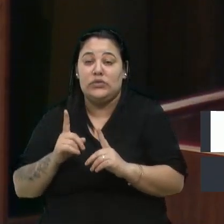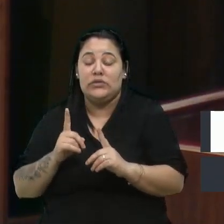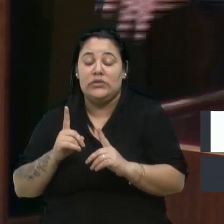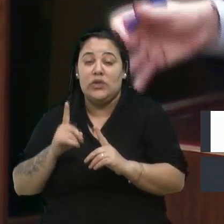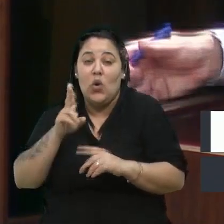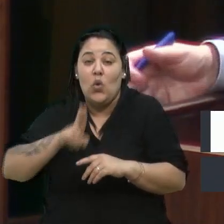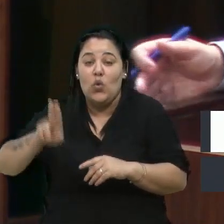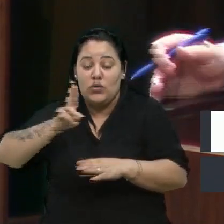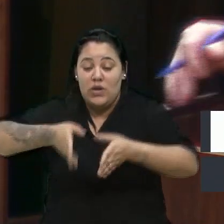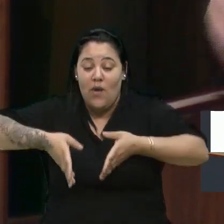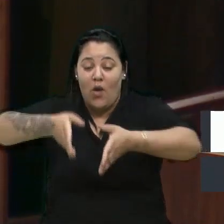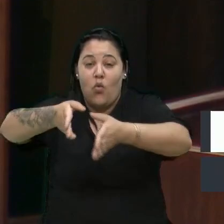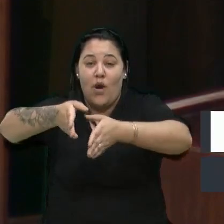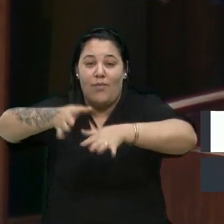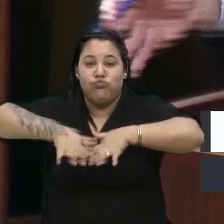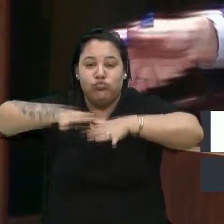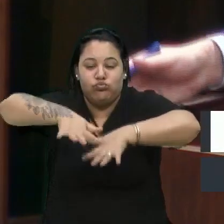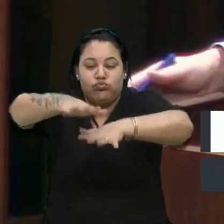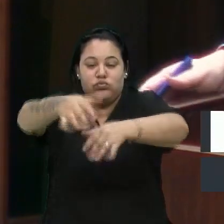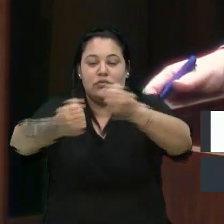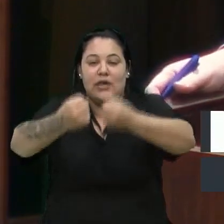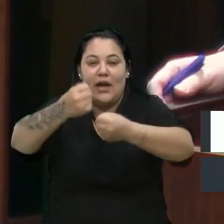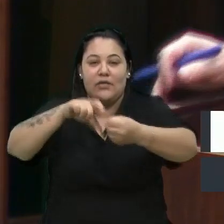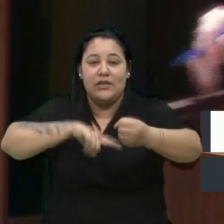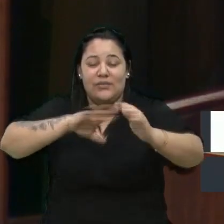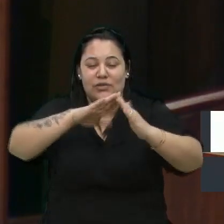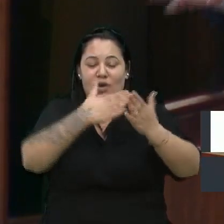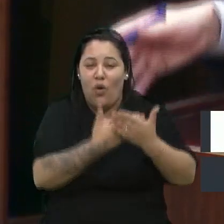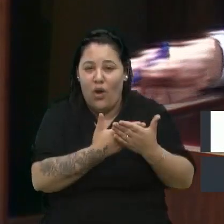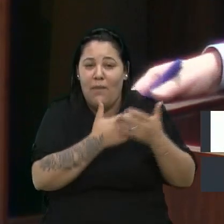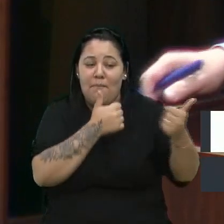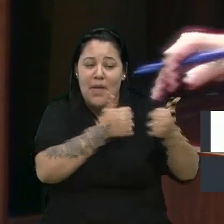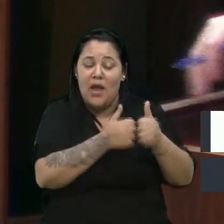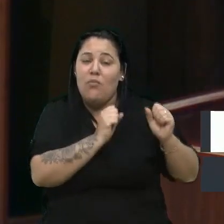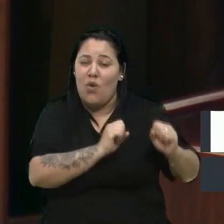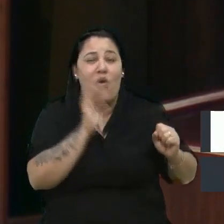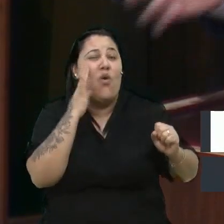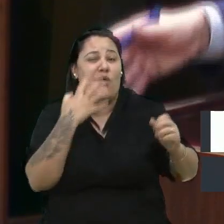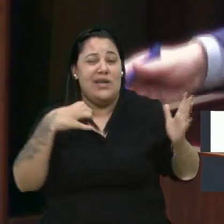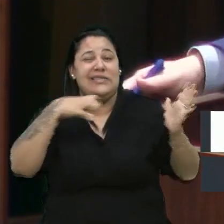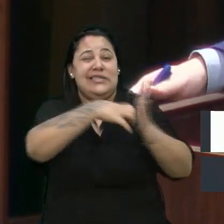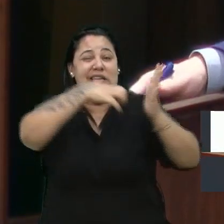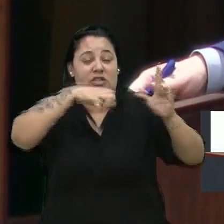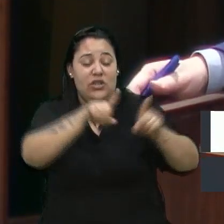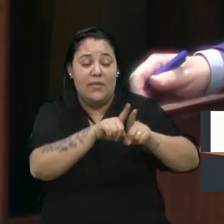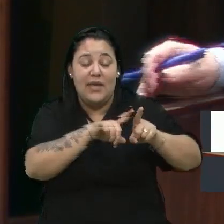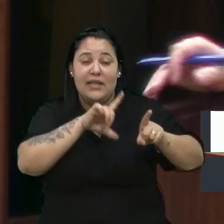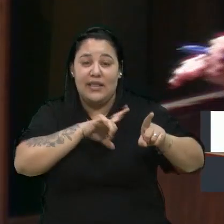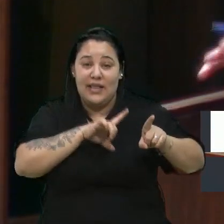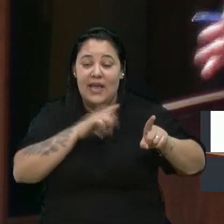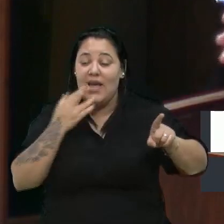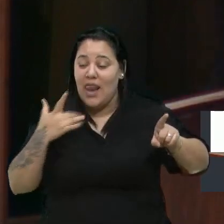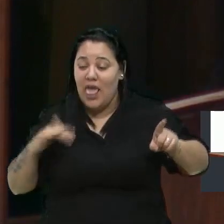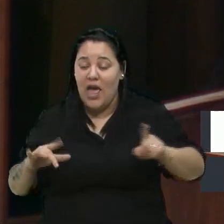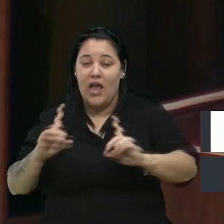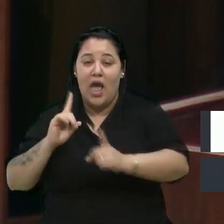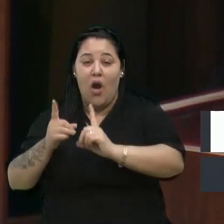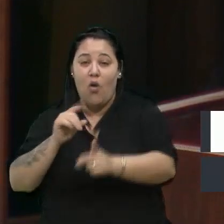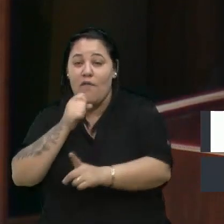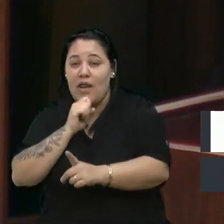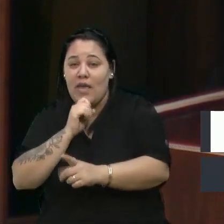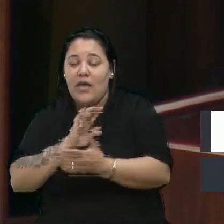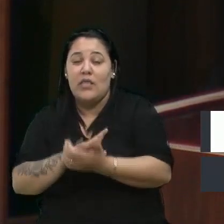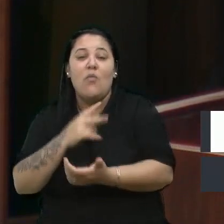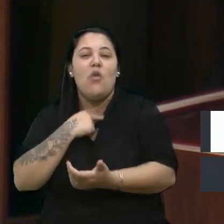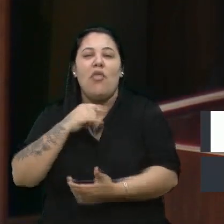Tem uma escola perto, as pessoas podem se acidentar ali, então, as crianças transitando, idosos. Enfim, então, a não pode ter esse pensamento, ah, não, está